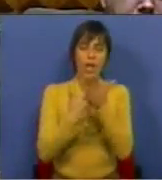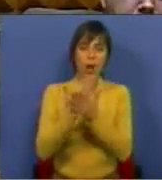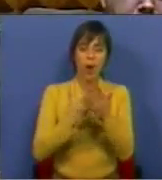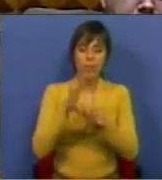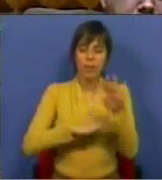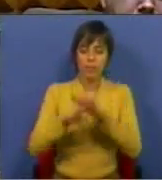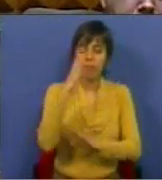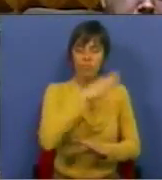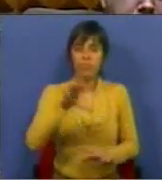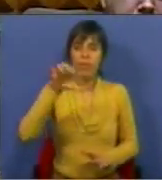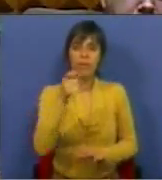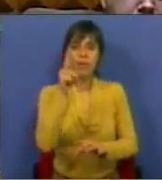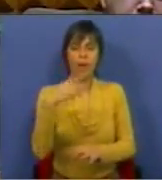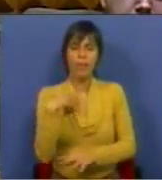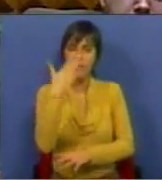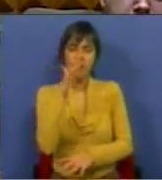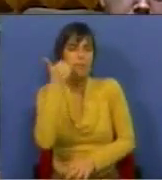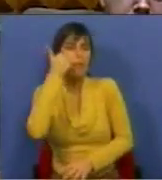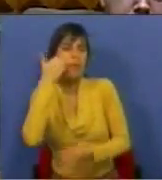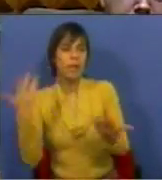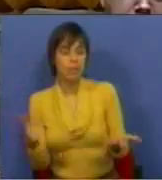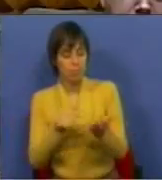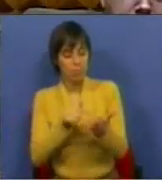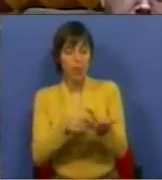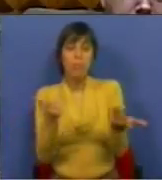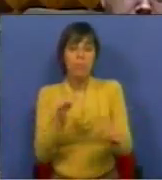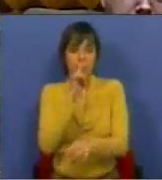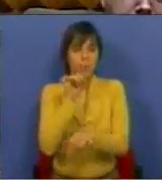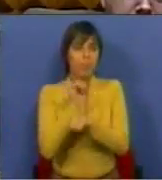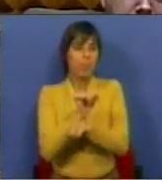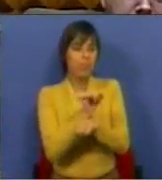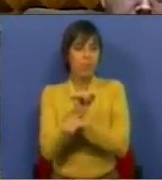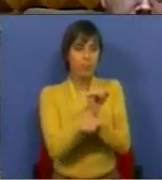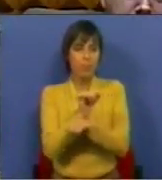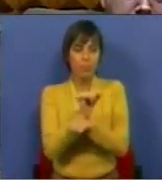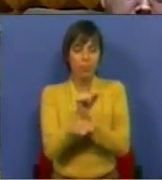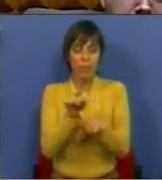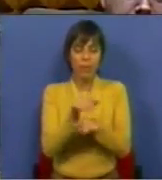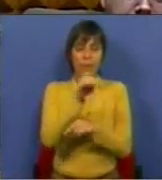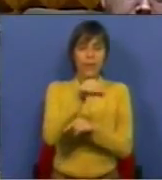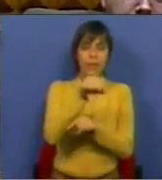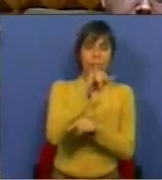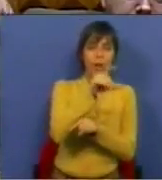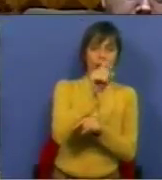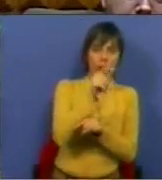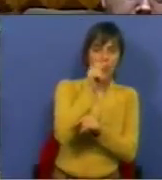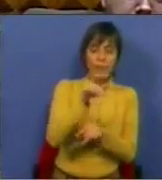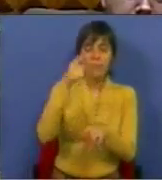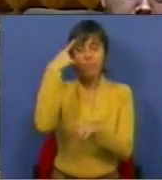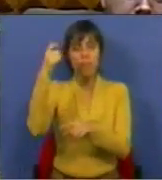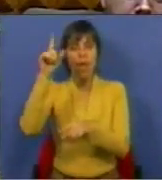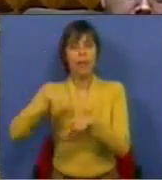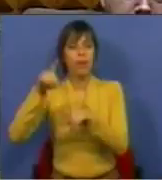na execução da Ucrânia. Porque nos parece tímida, exatamente por estar refém destas jogadas de spillover, mas também de orçamento,